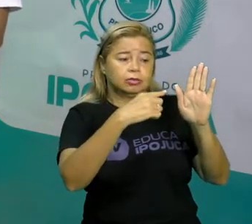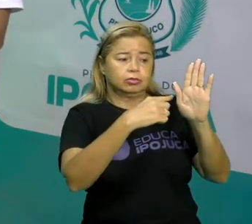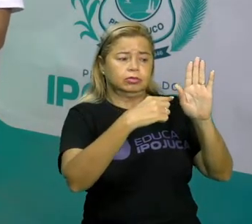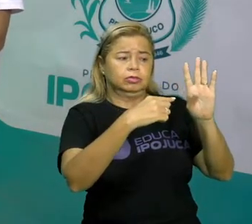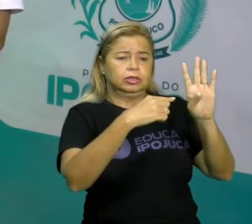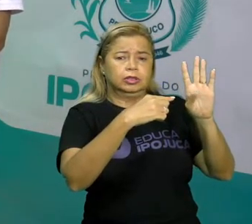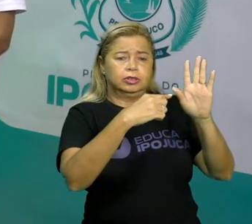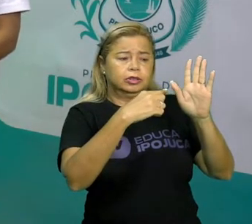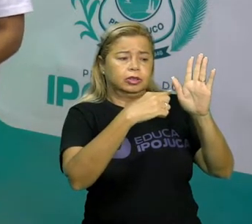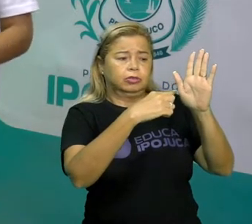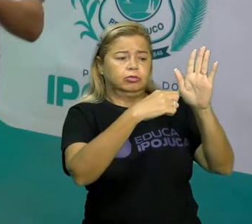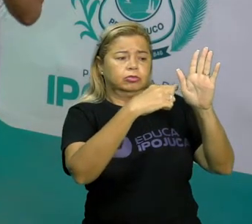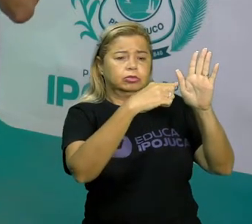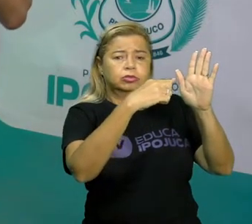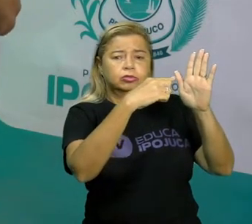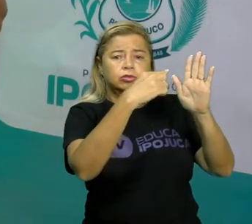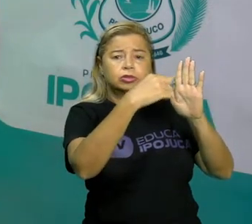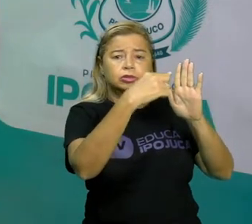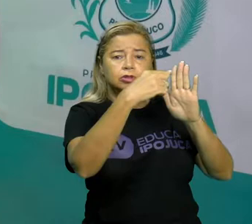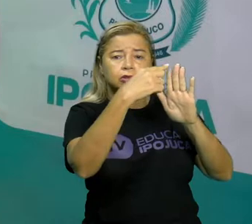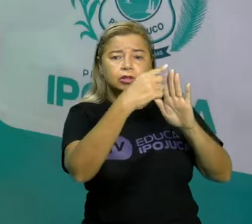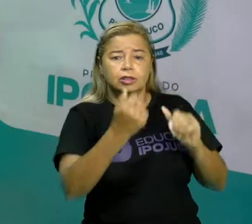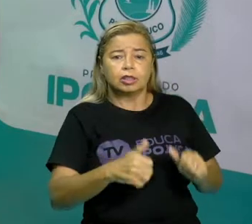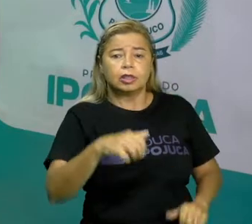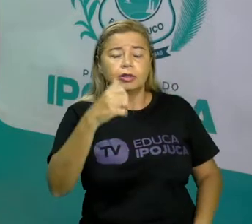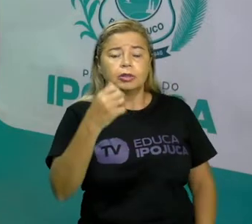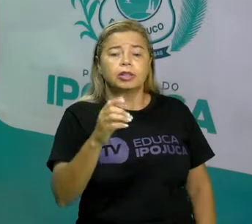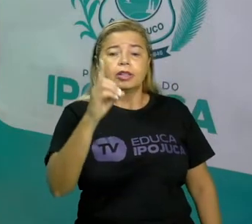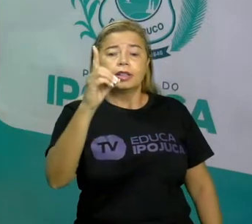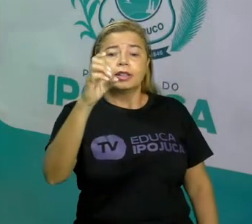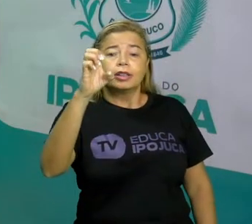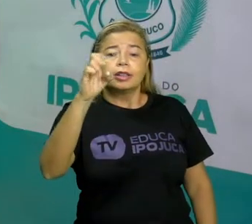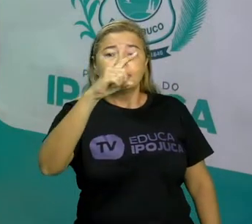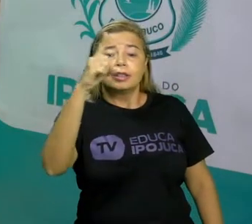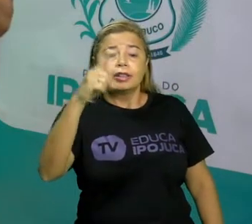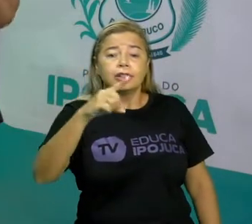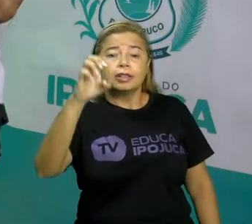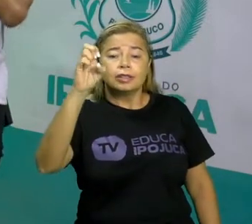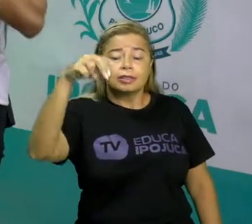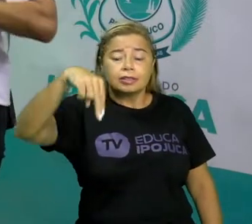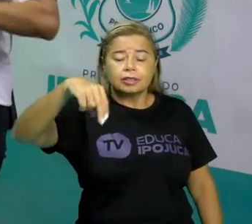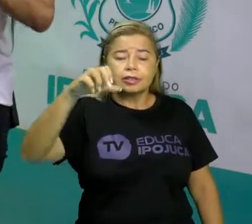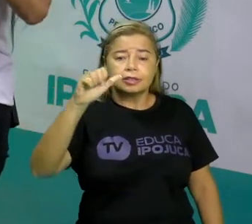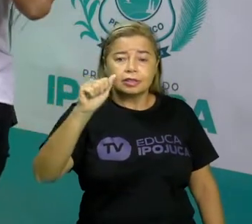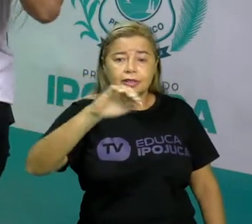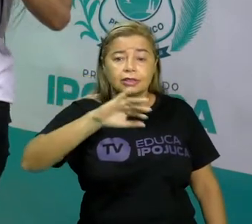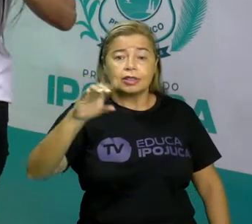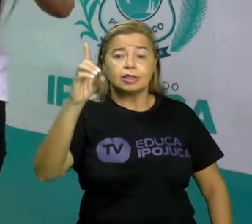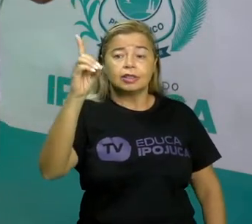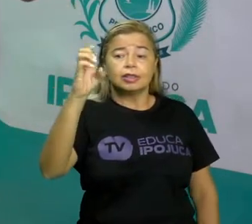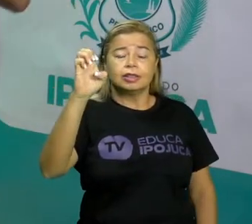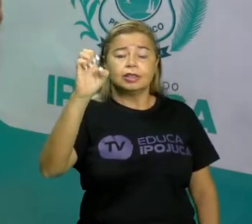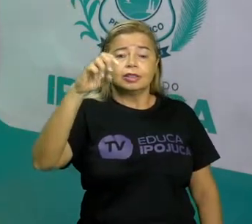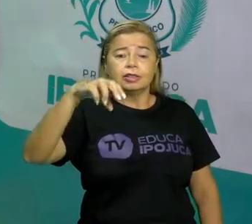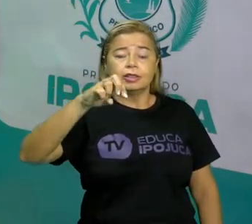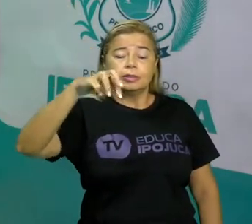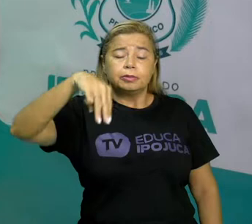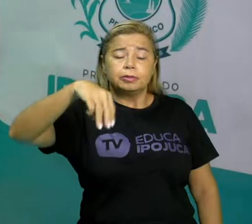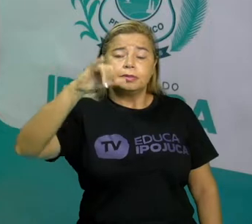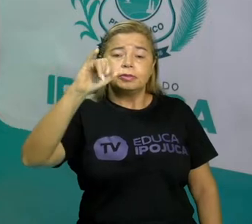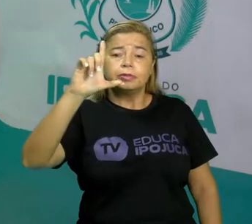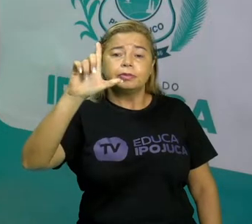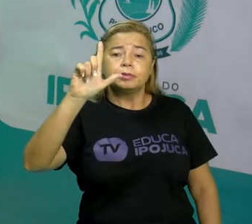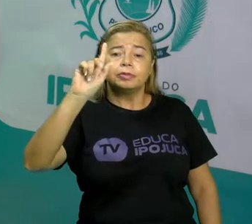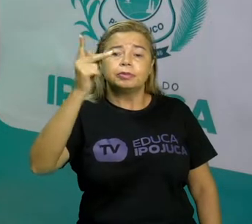esses números estão ficando tão grandes, mas é assim mesmo. No nosso quarto ano, a gente vai elevando os nossos conhecimentos, como eu falei para